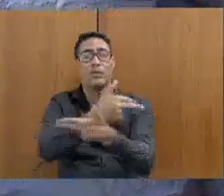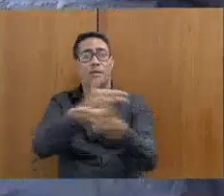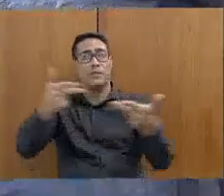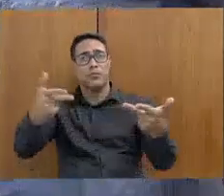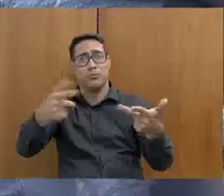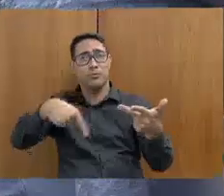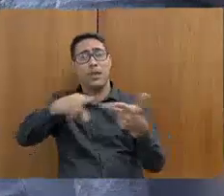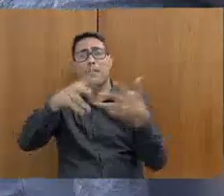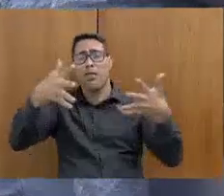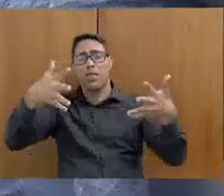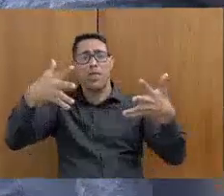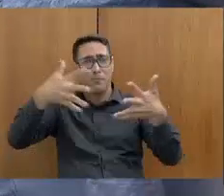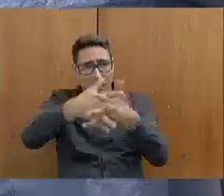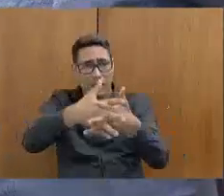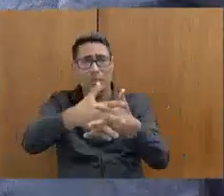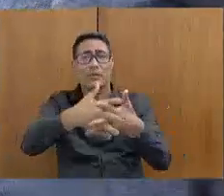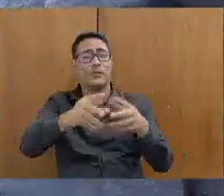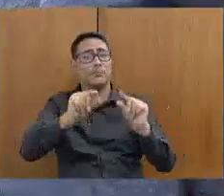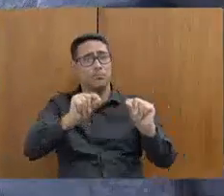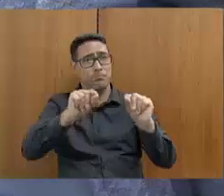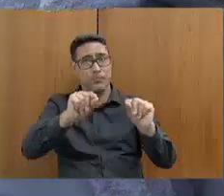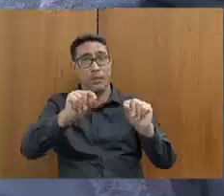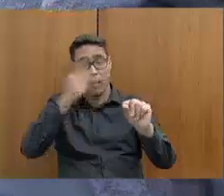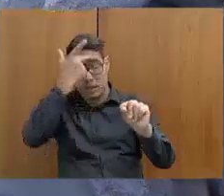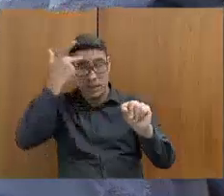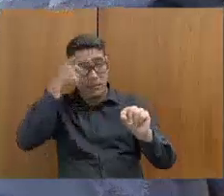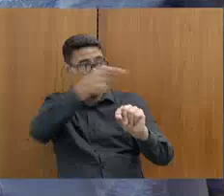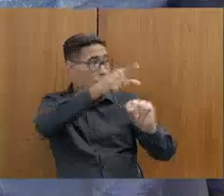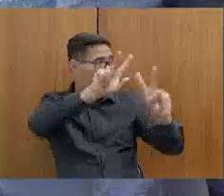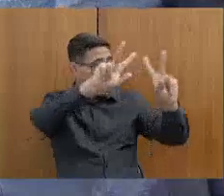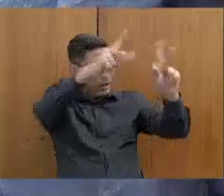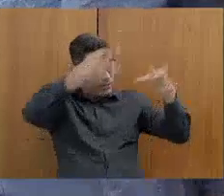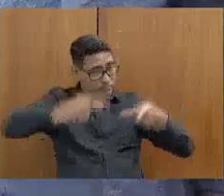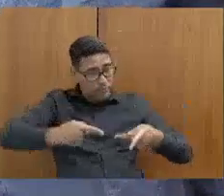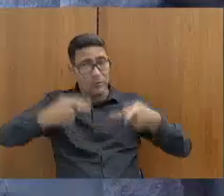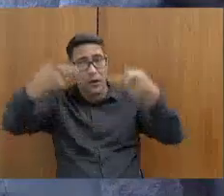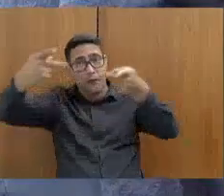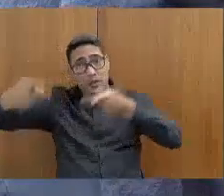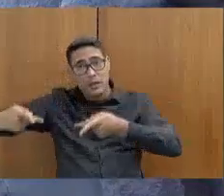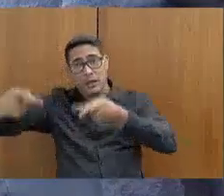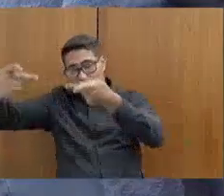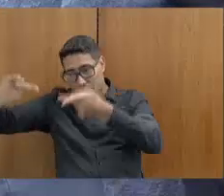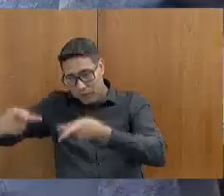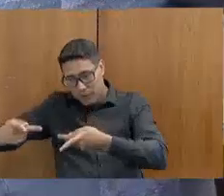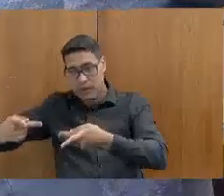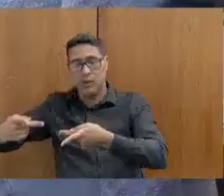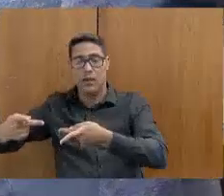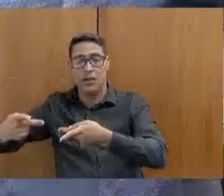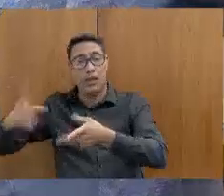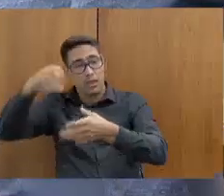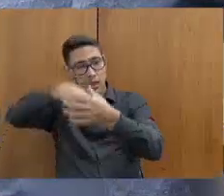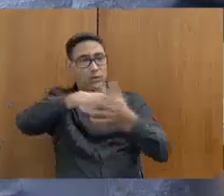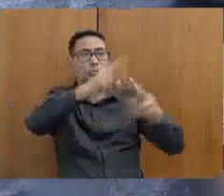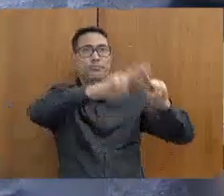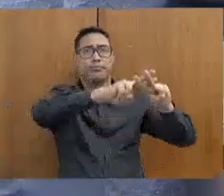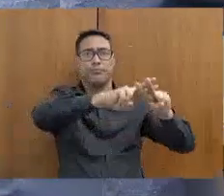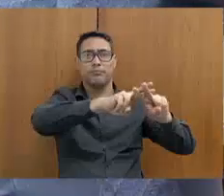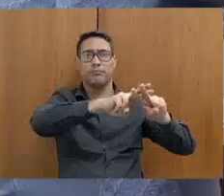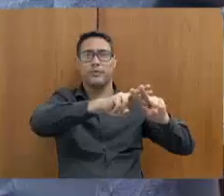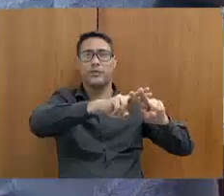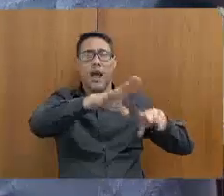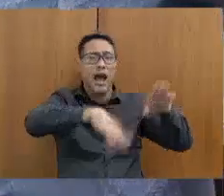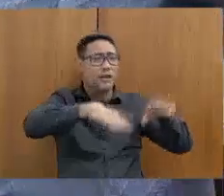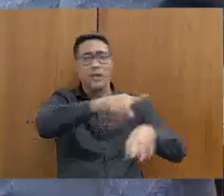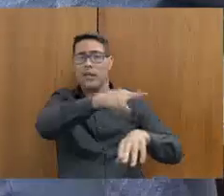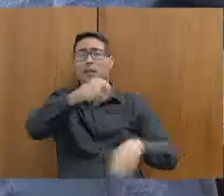Isso impacta diretamente nos visitantes, nos privados de liberdade, que às vezes ficam sem um banho de